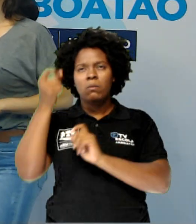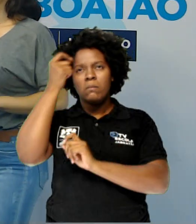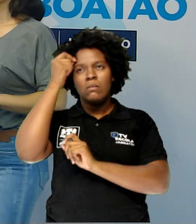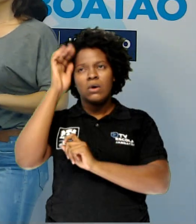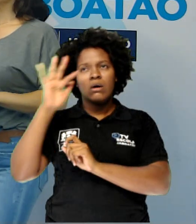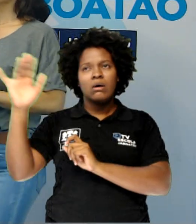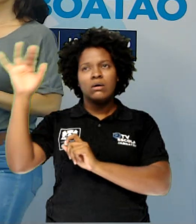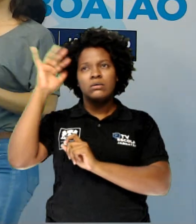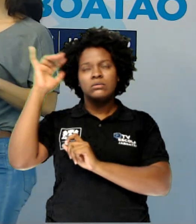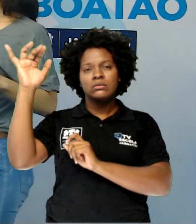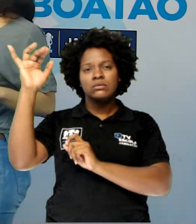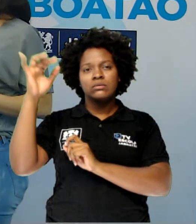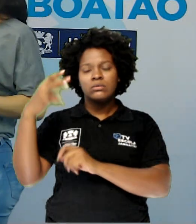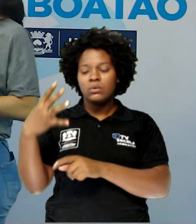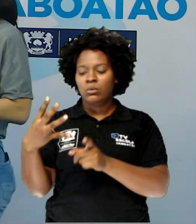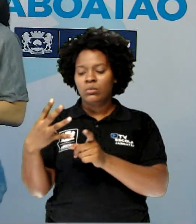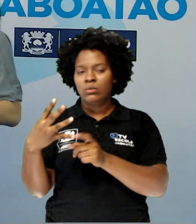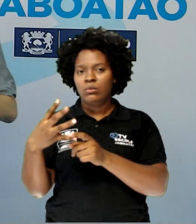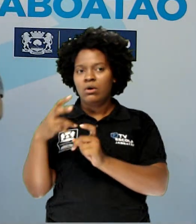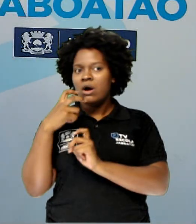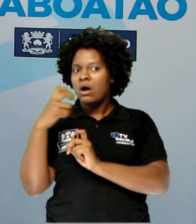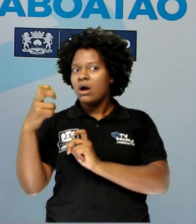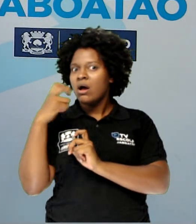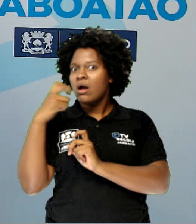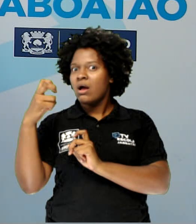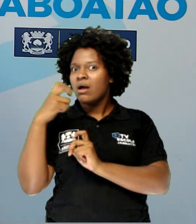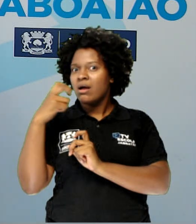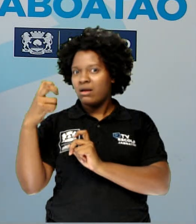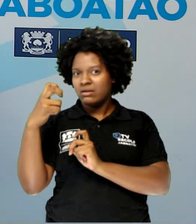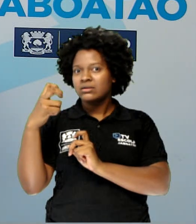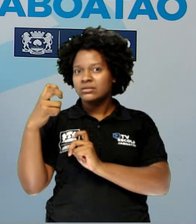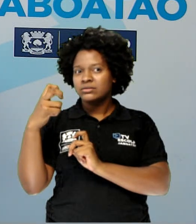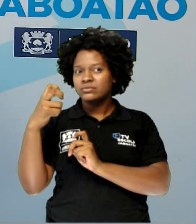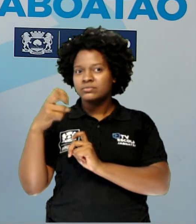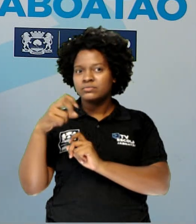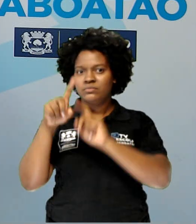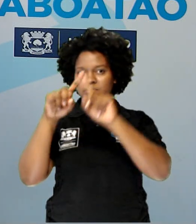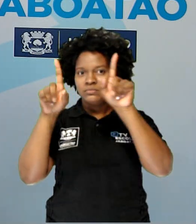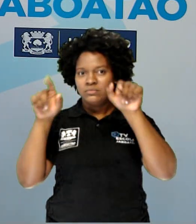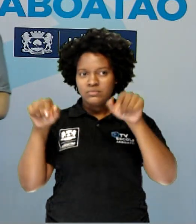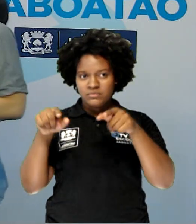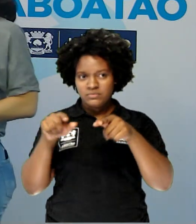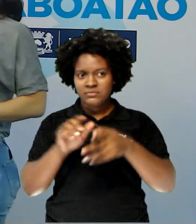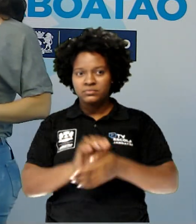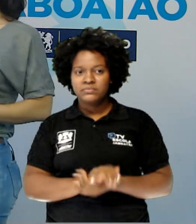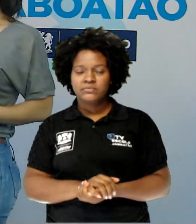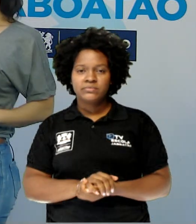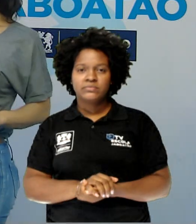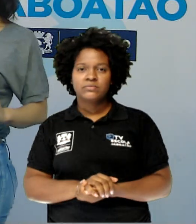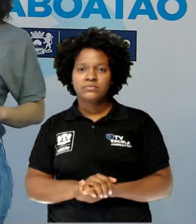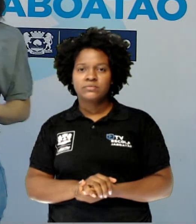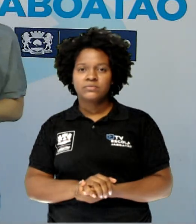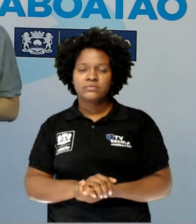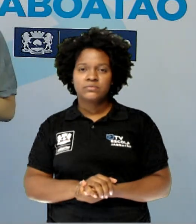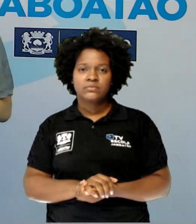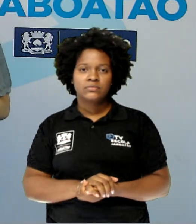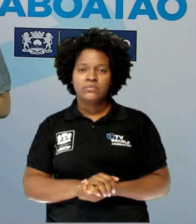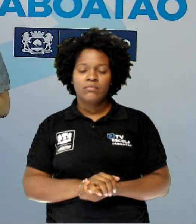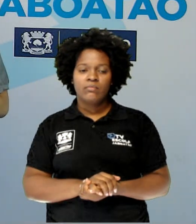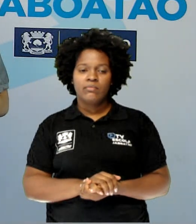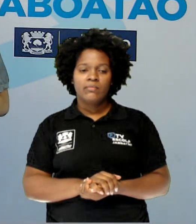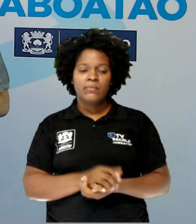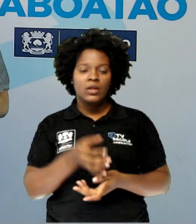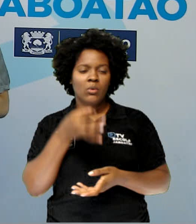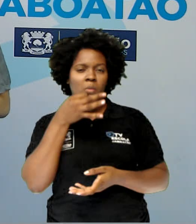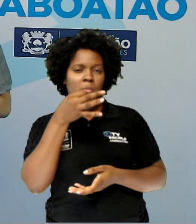quatro, o balão de grito, que vai ter essas extremidades triangulares. Vou fazer só uma observação, porque,